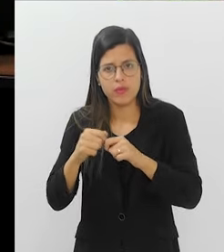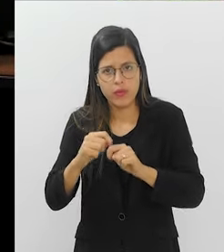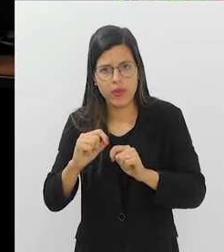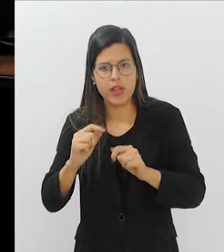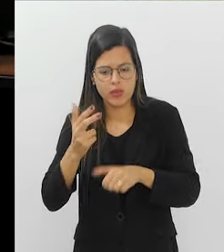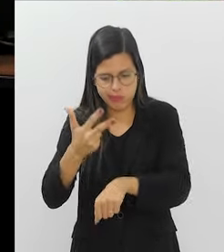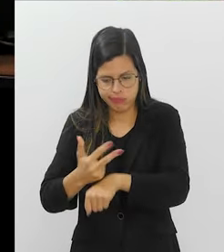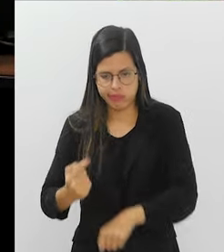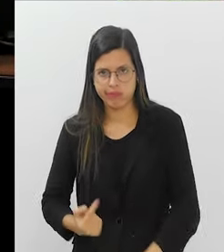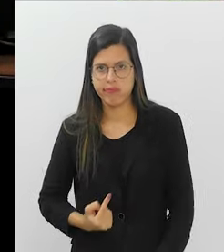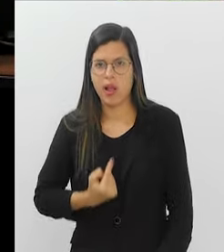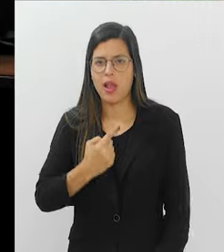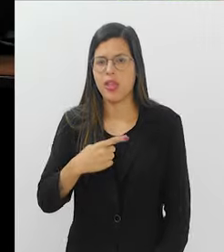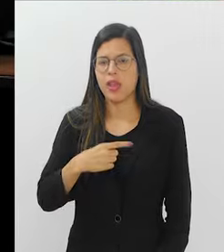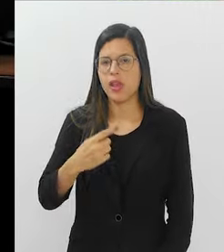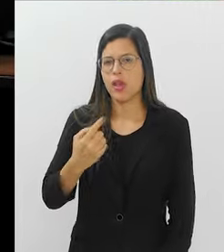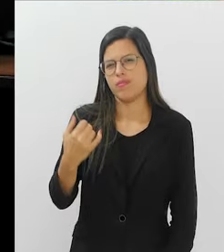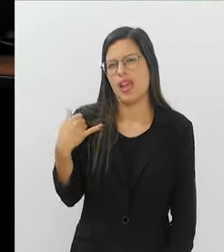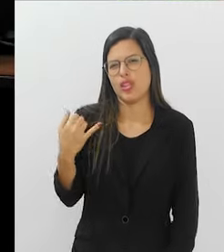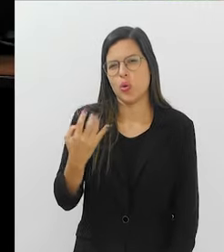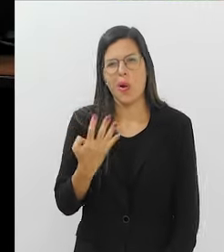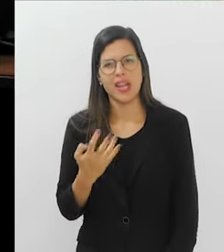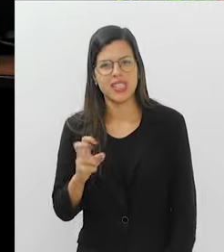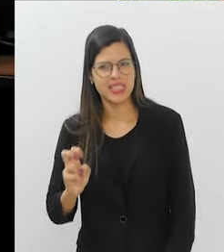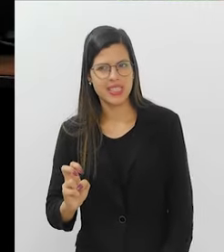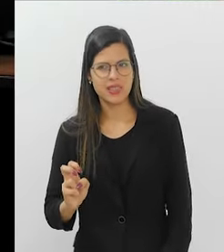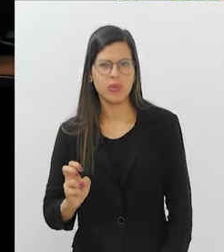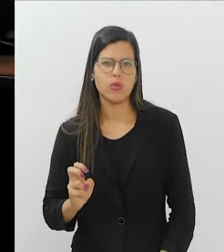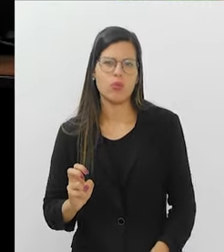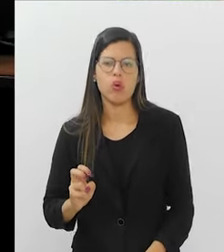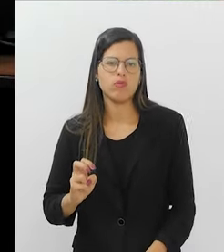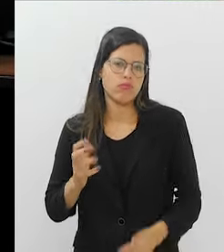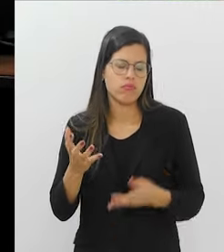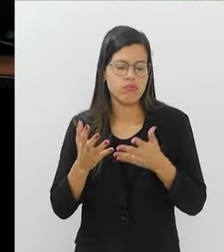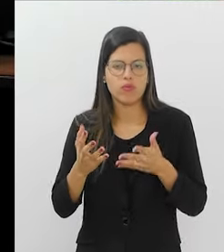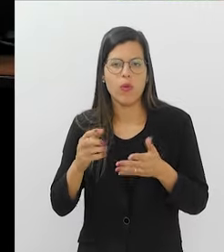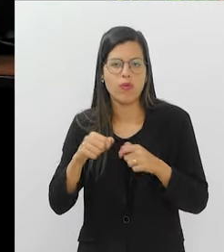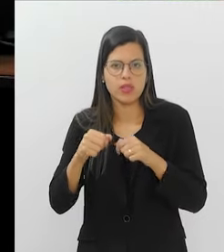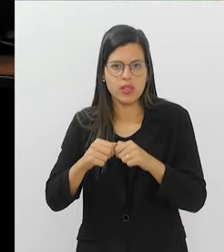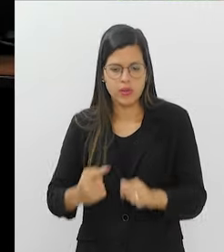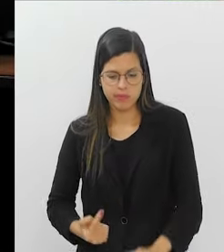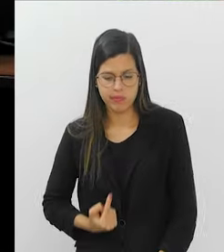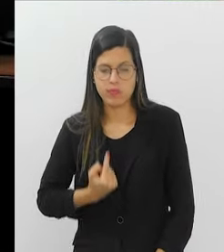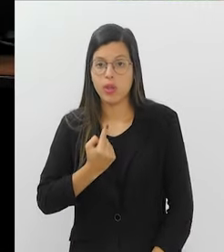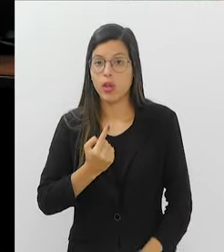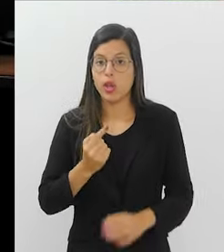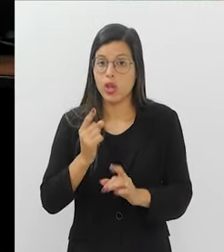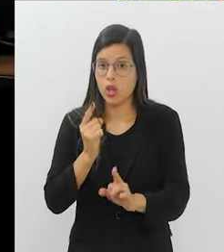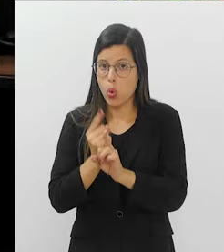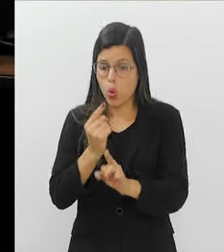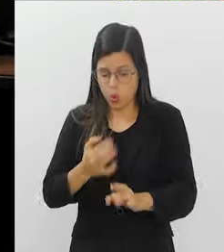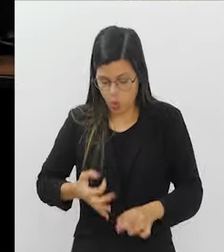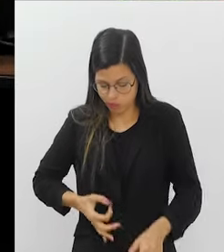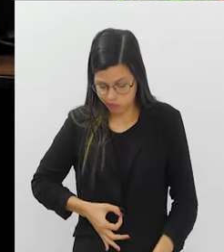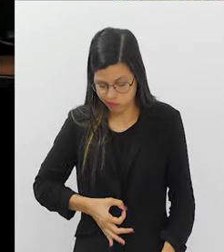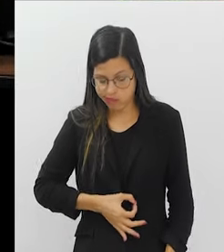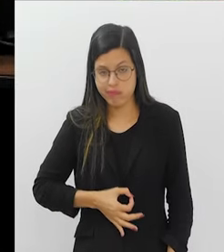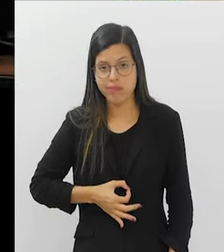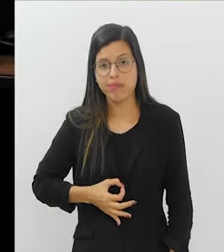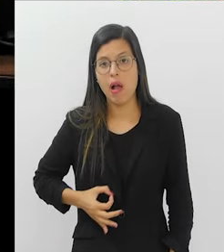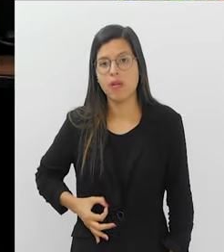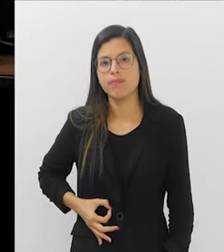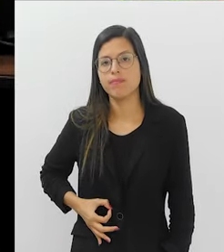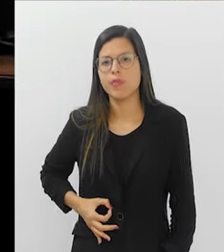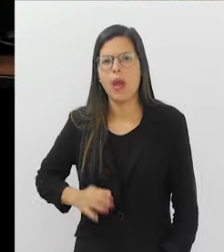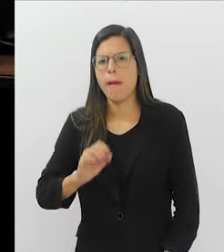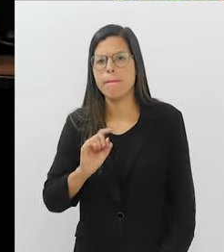a colonoscopia. Tenho 40, 45 anos, resolvi fazer minha primeira colonoscopia. Foi encontrado um pólipo.